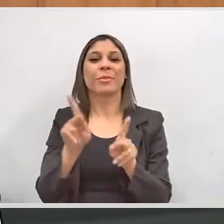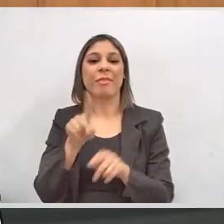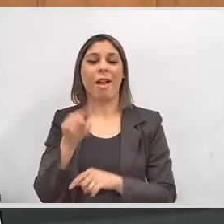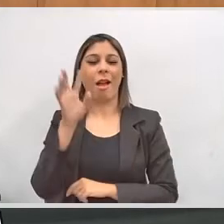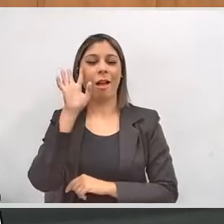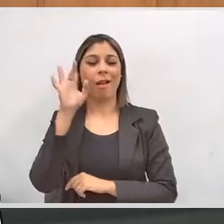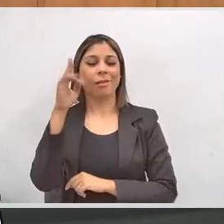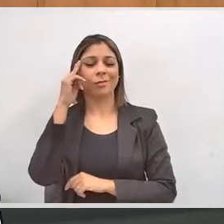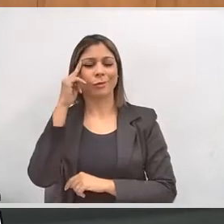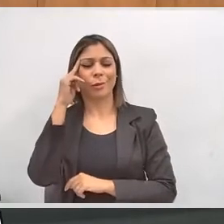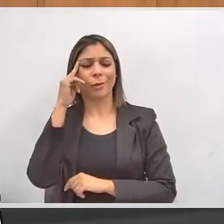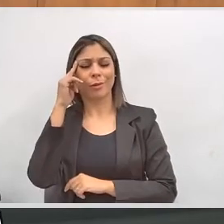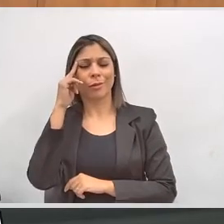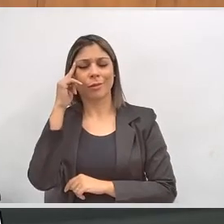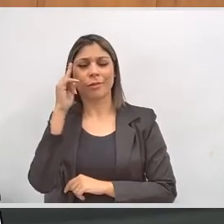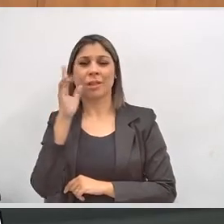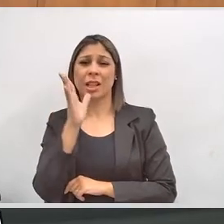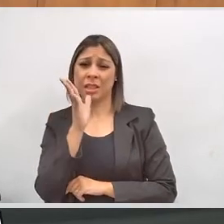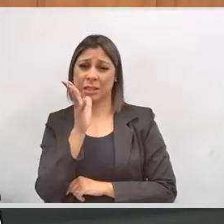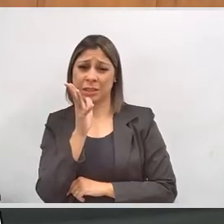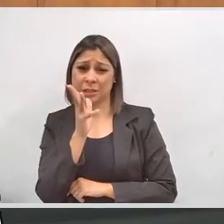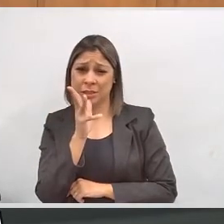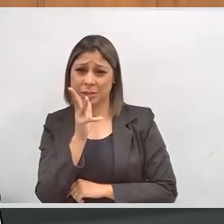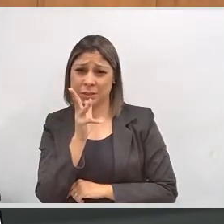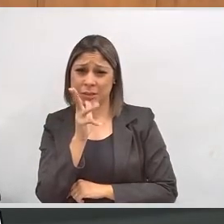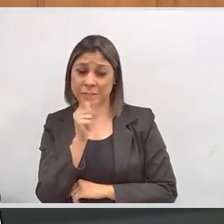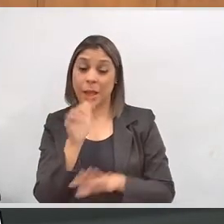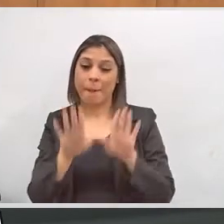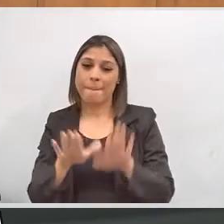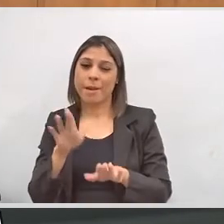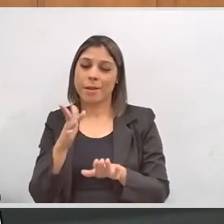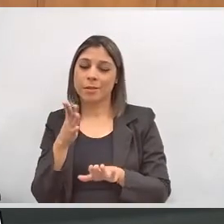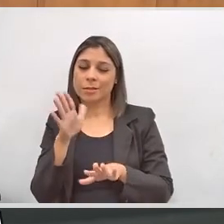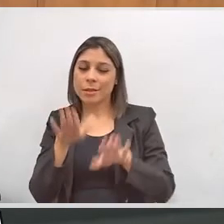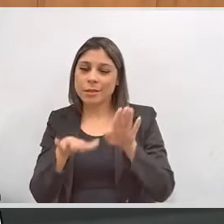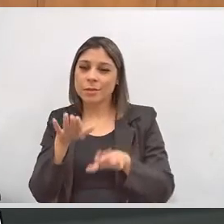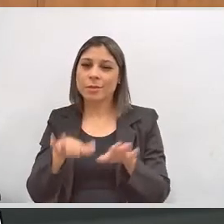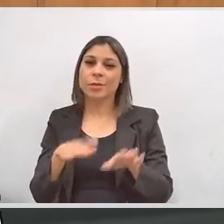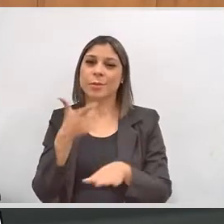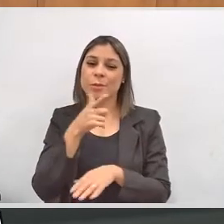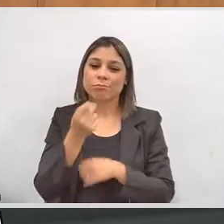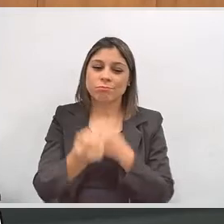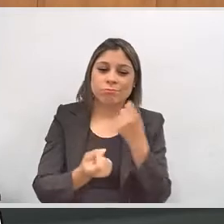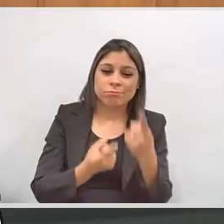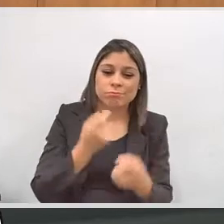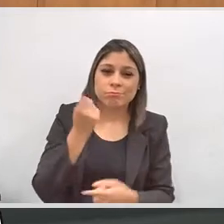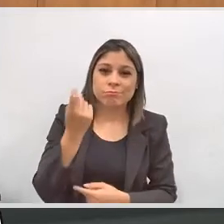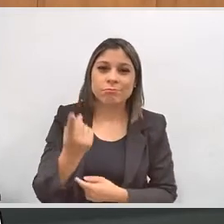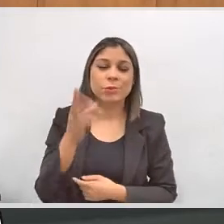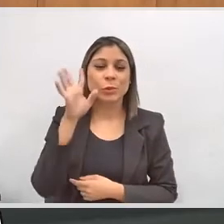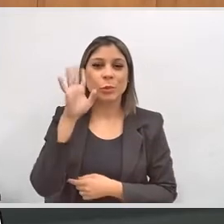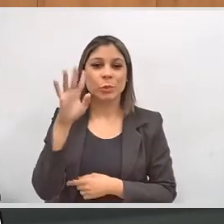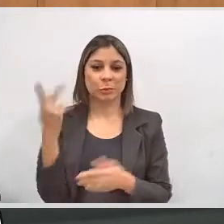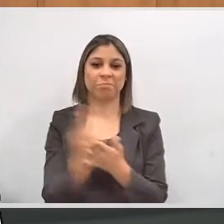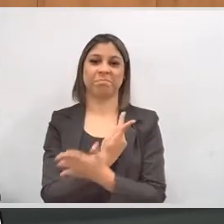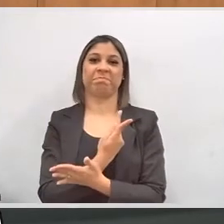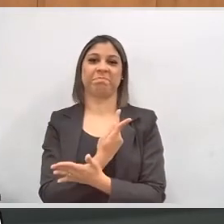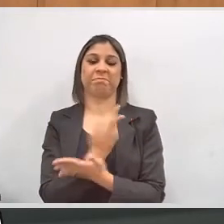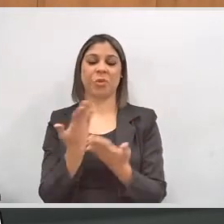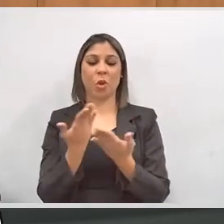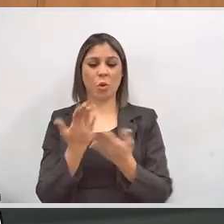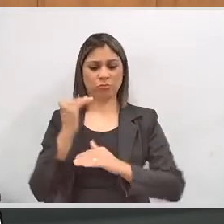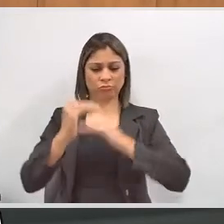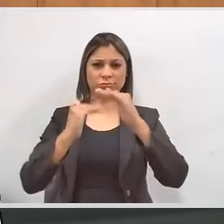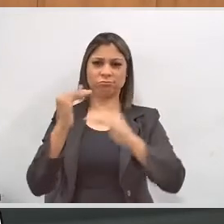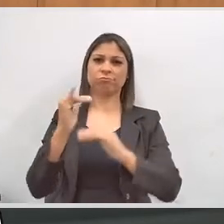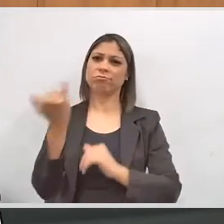sonhador, não é, professora? Nós sonhamos, demoramos, mas muitas vezes nós estamos conseguindo ver sonhos nossos realizados. E eu penso